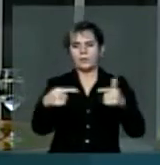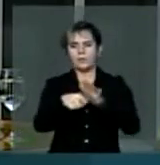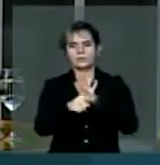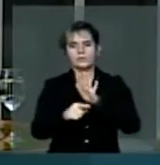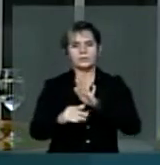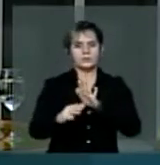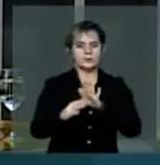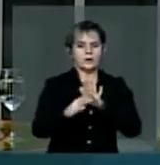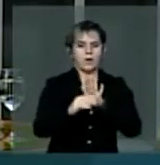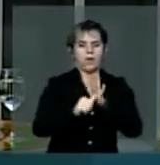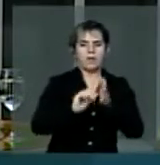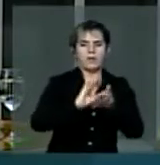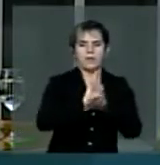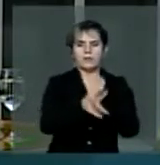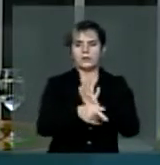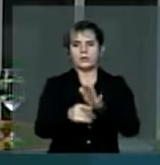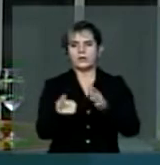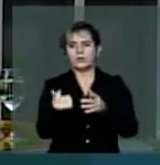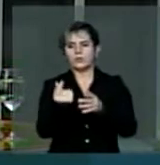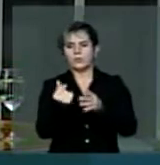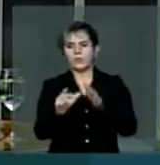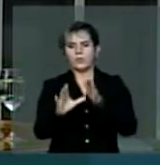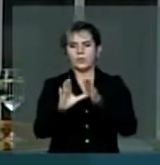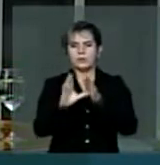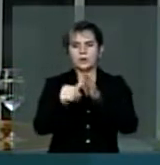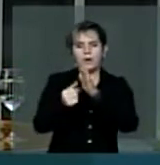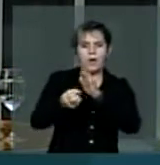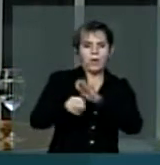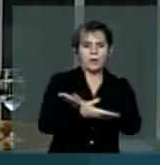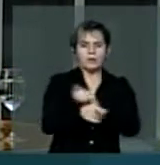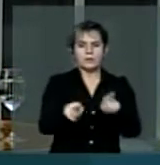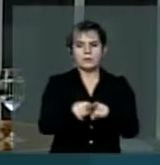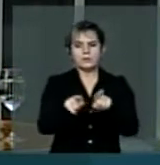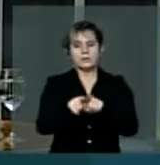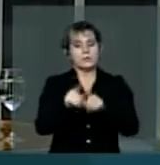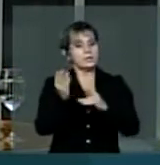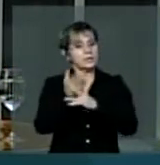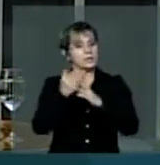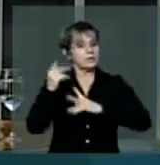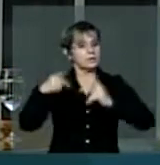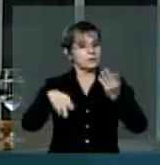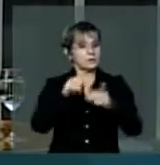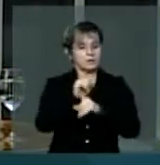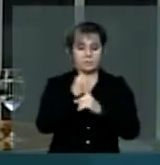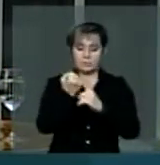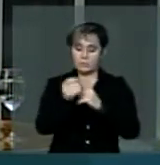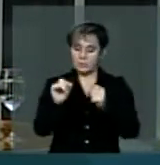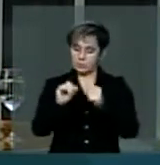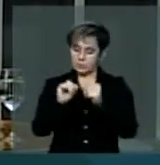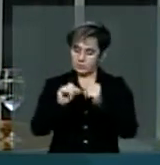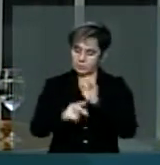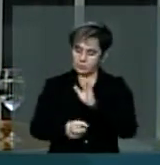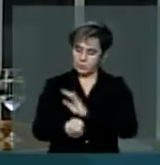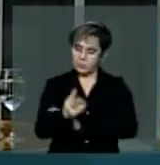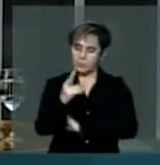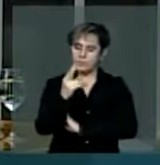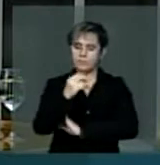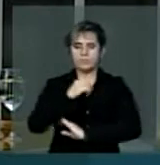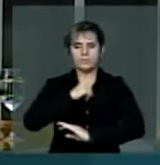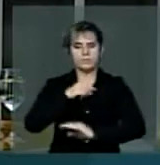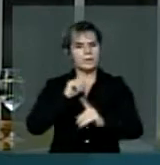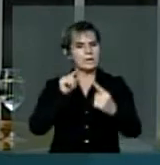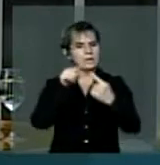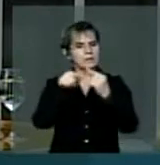lavagem de dinheiro e aos desvios públicos e através de políticas sociais, está realizando a grande meta